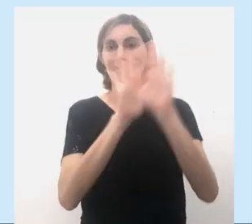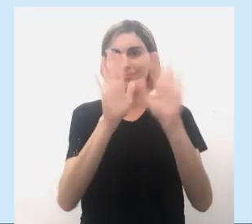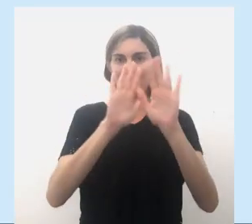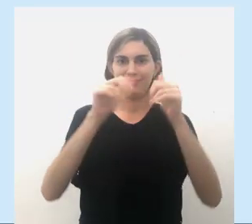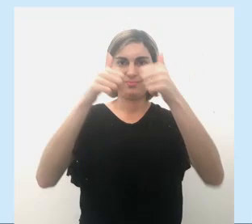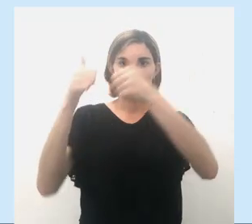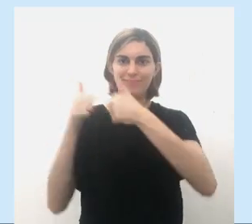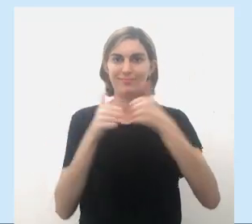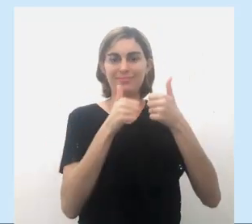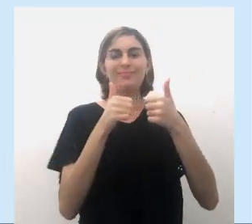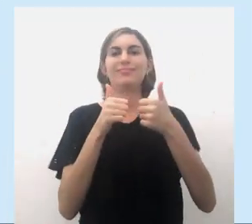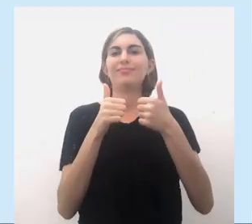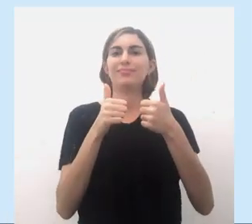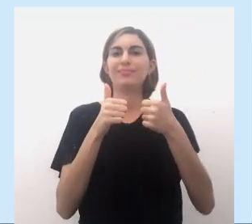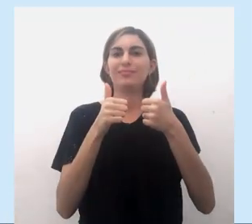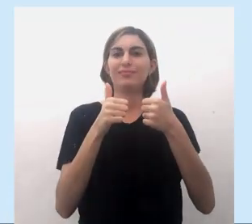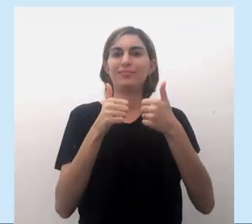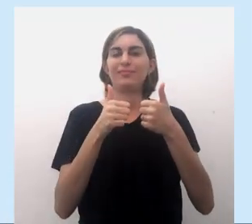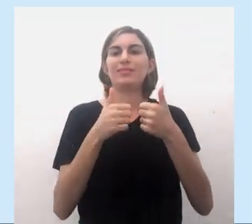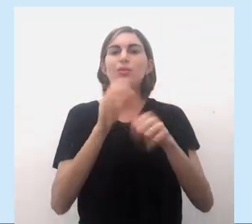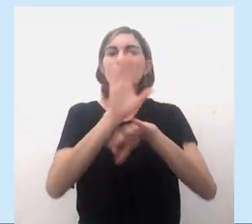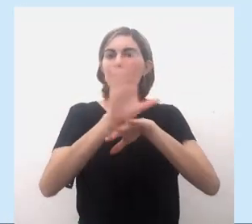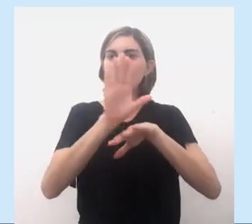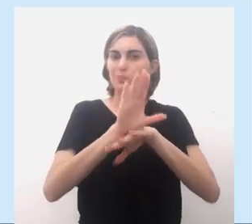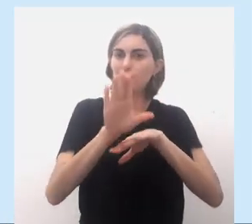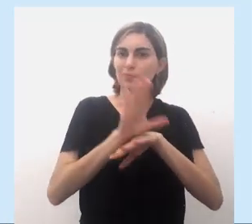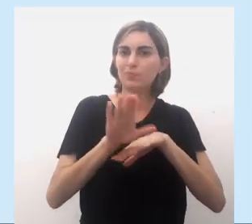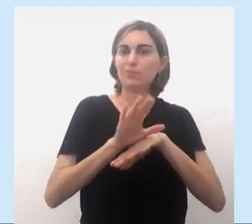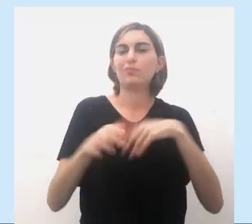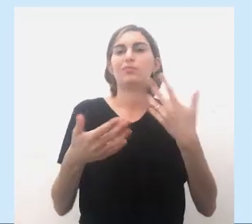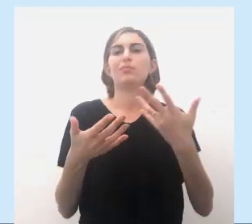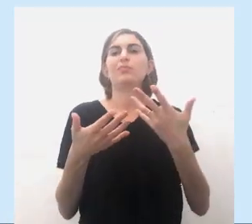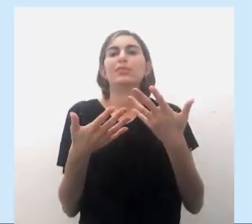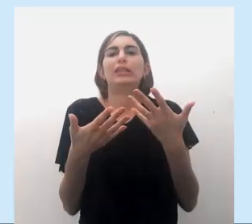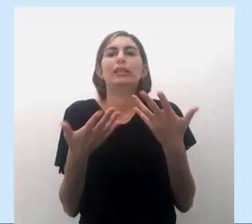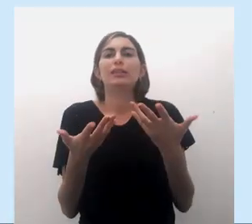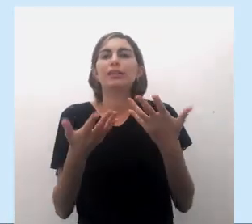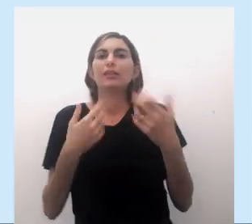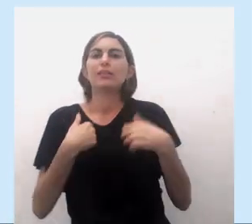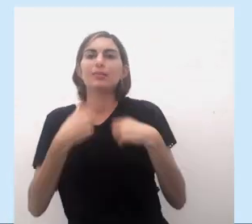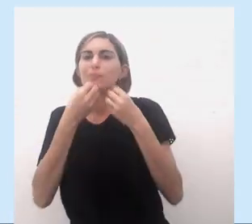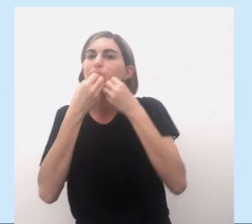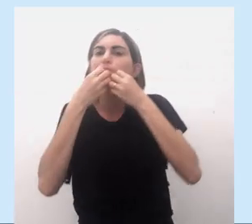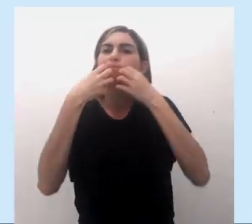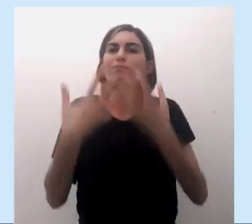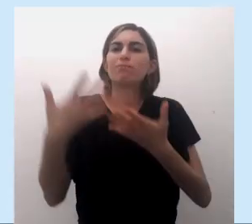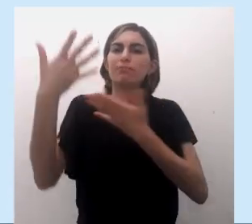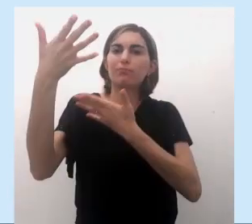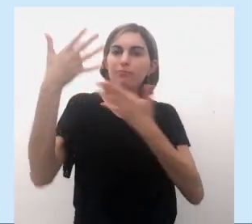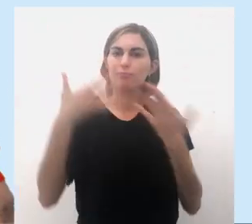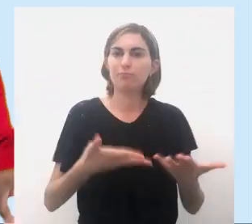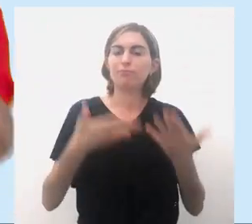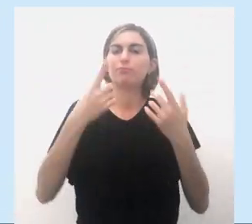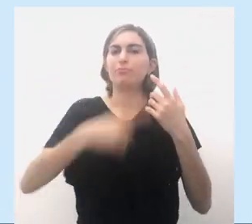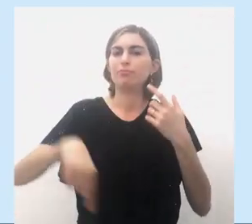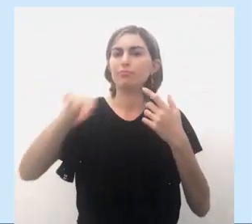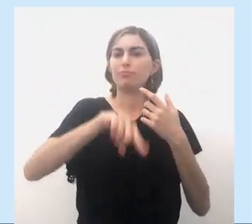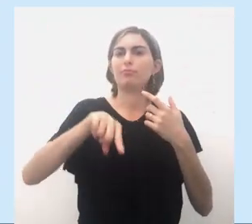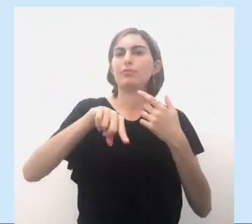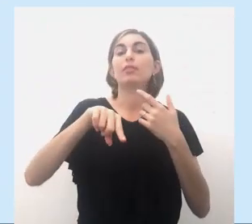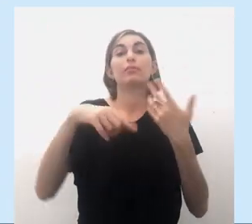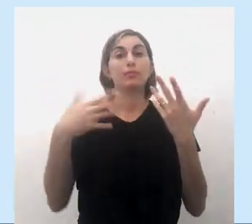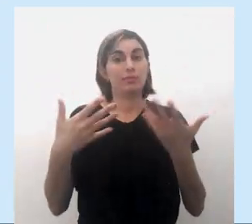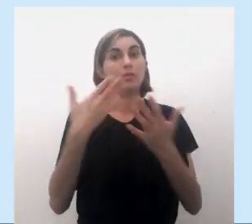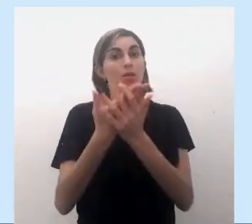Olá, apresados e apresadas, cuscistas, sejam todos bem-vindos e